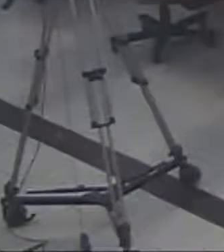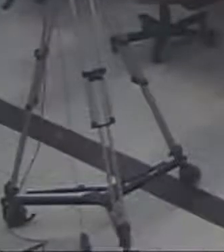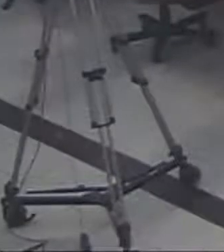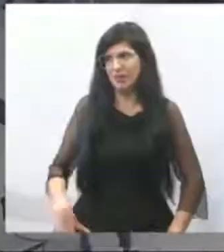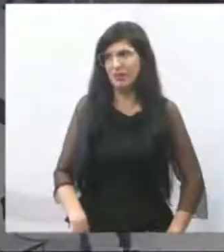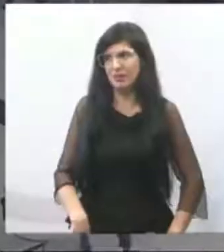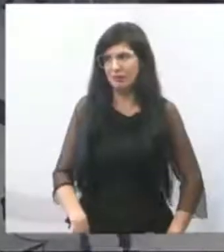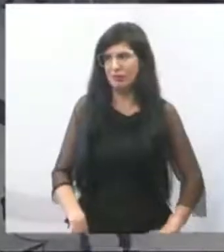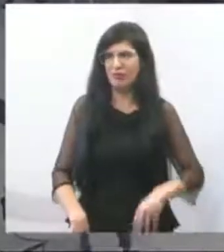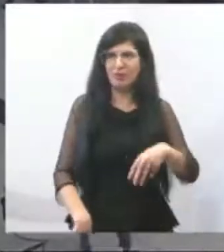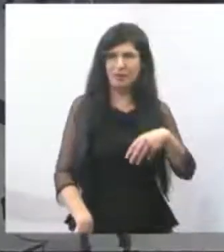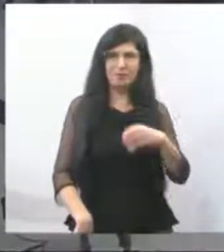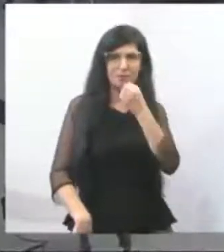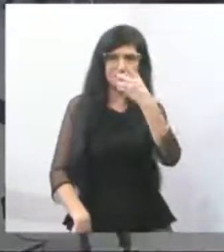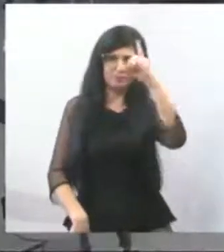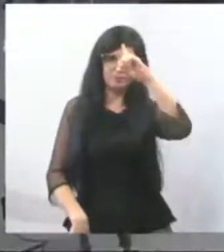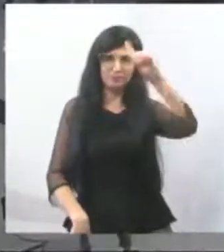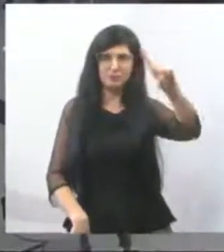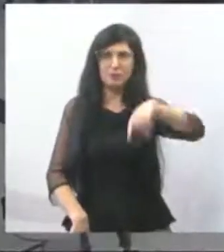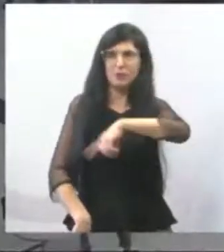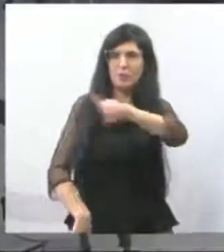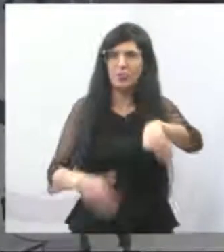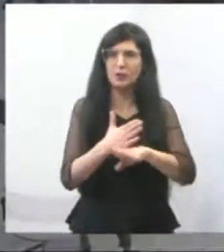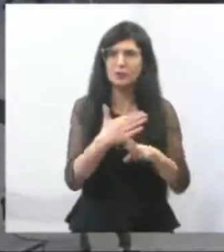Bom, bom dia a todos,